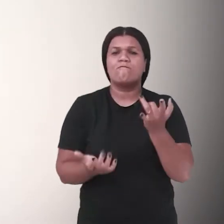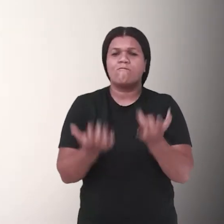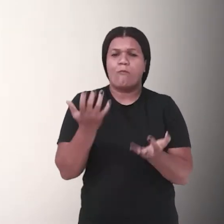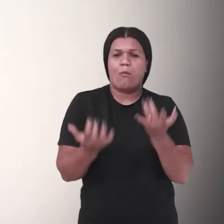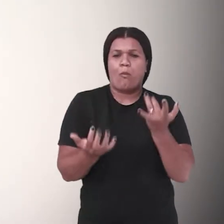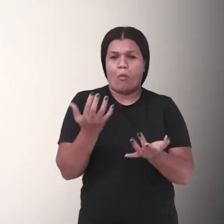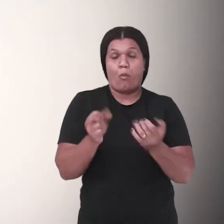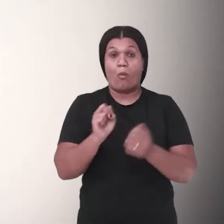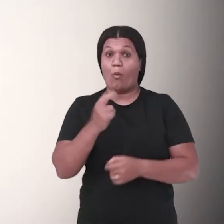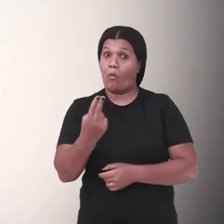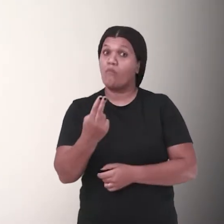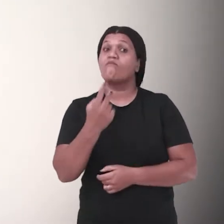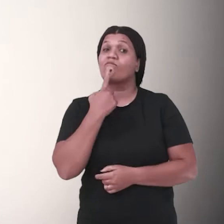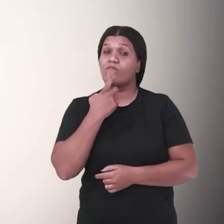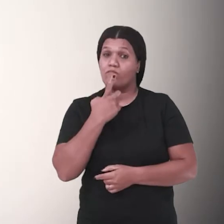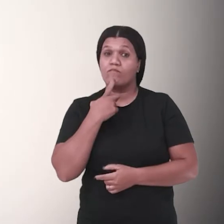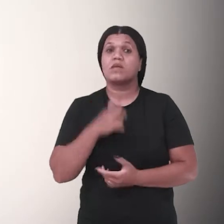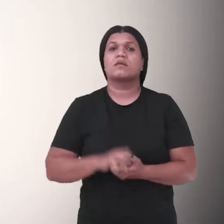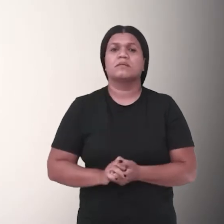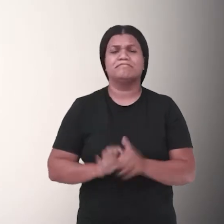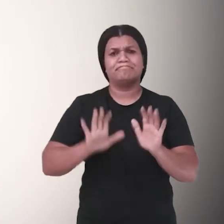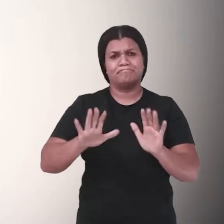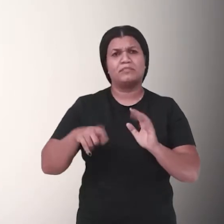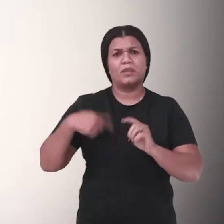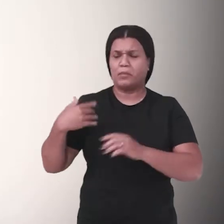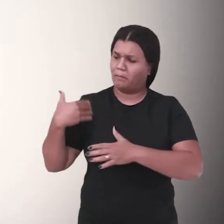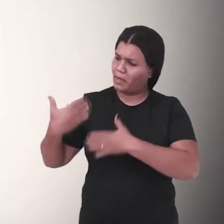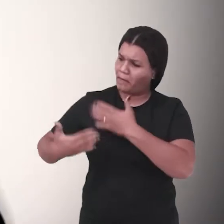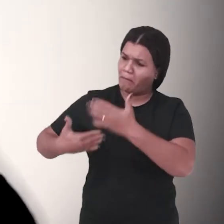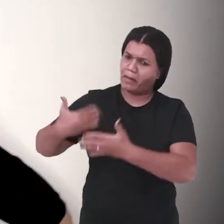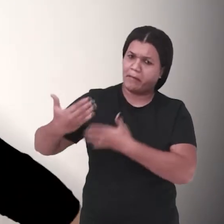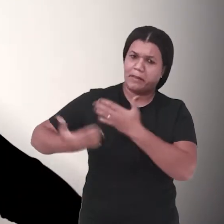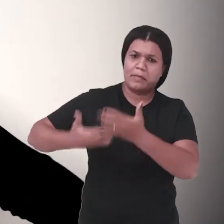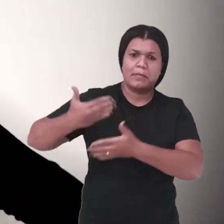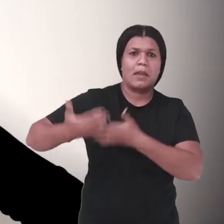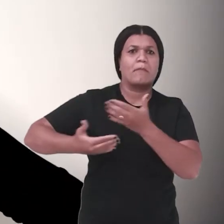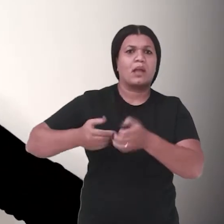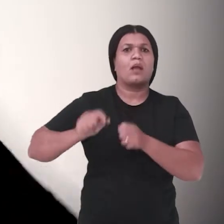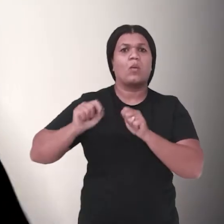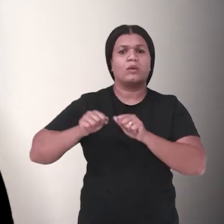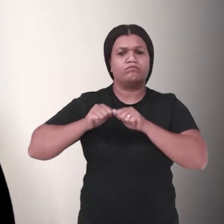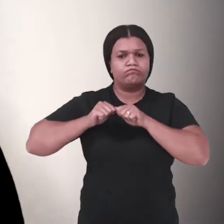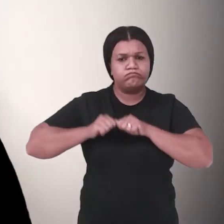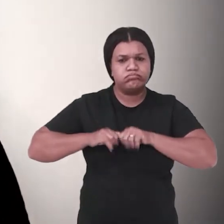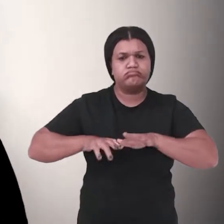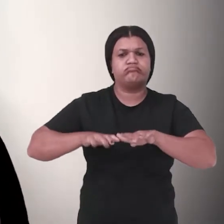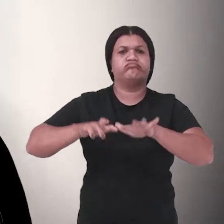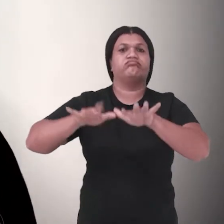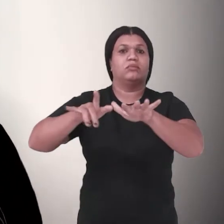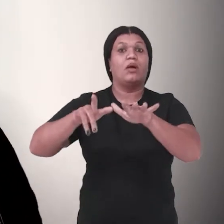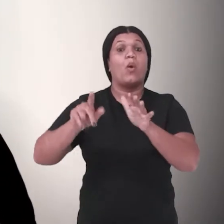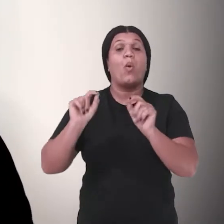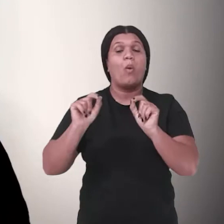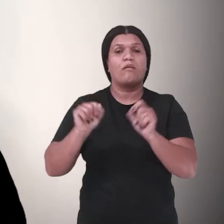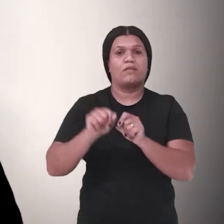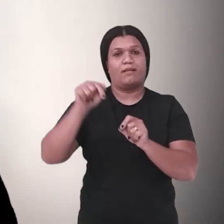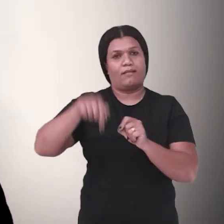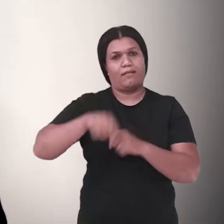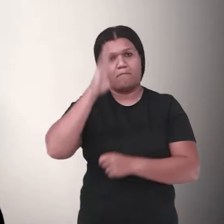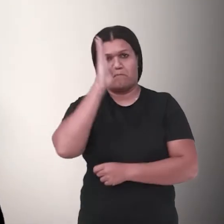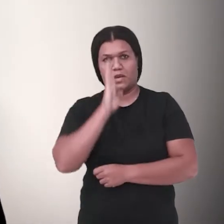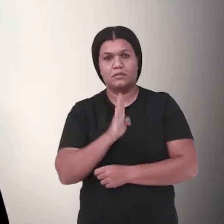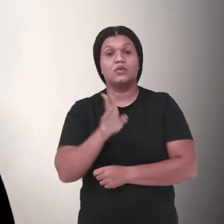cor de brasa ou vermelho. E com o passar do tempo e a popularização da atividade